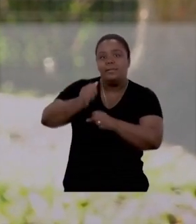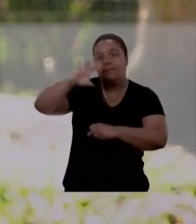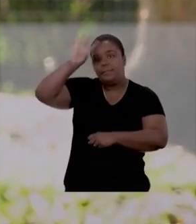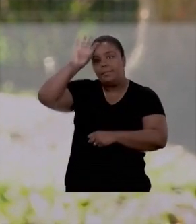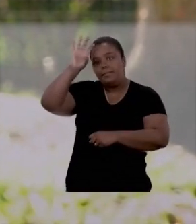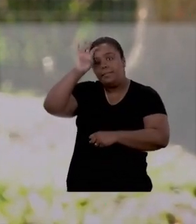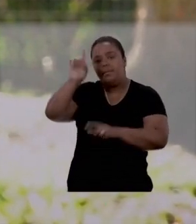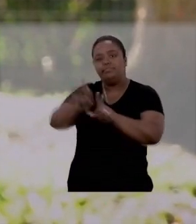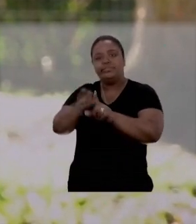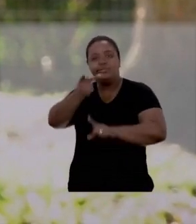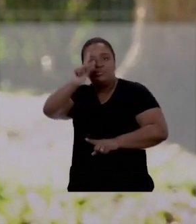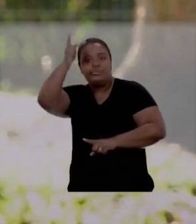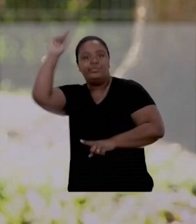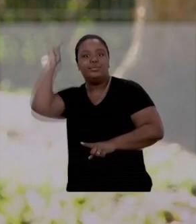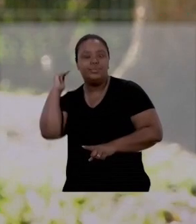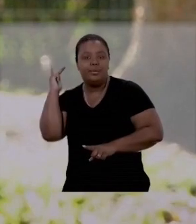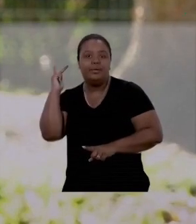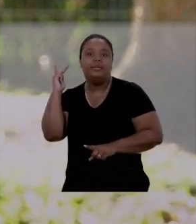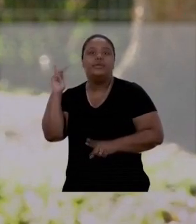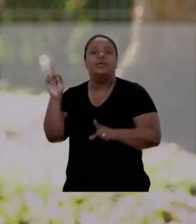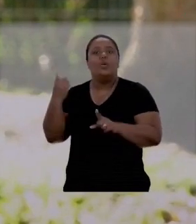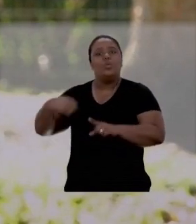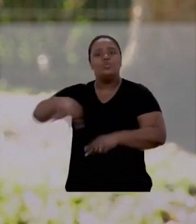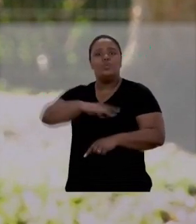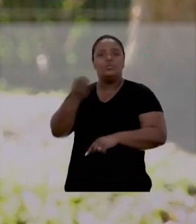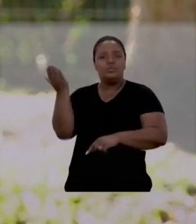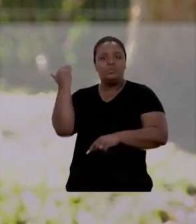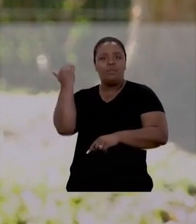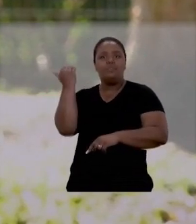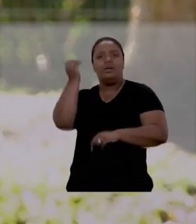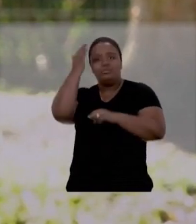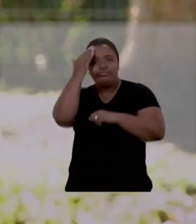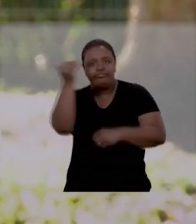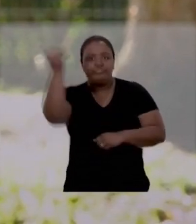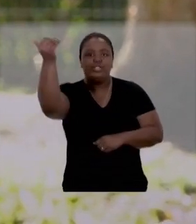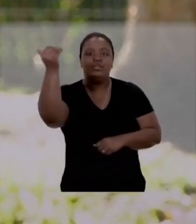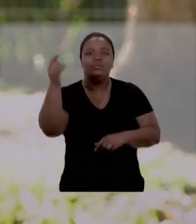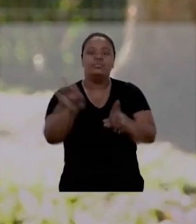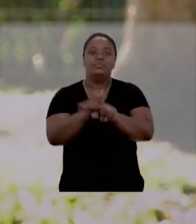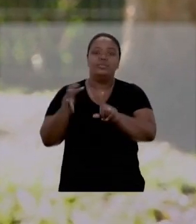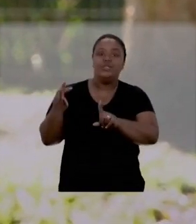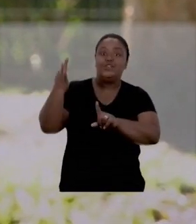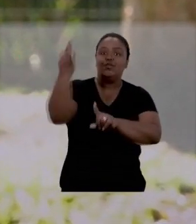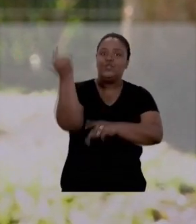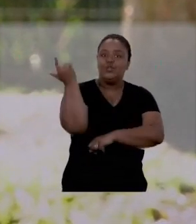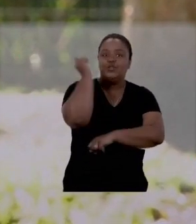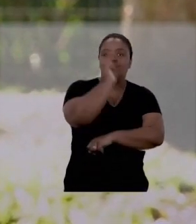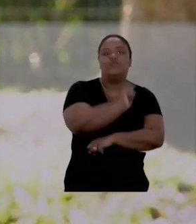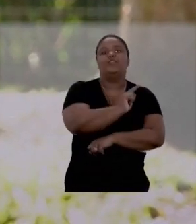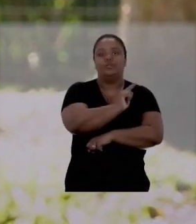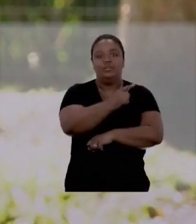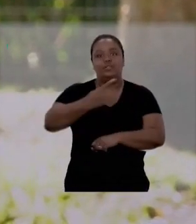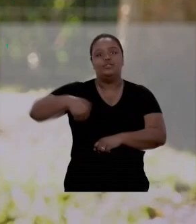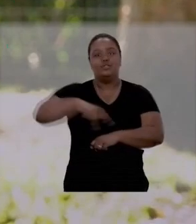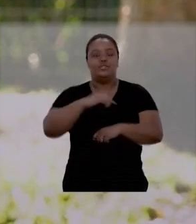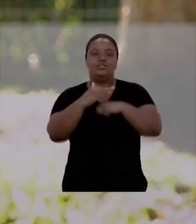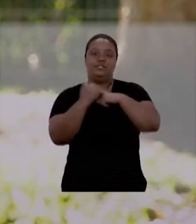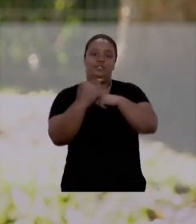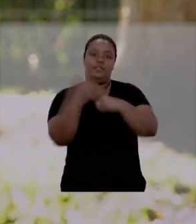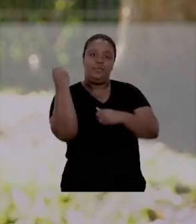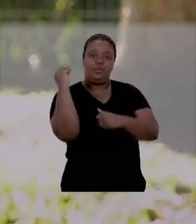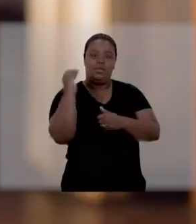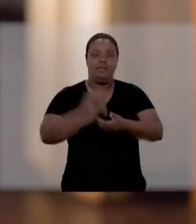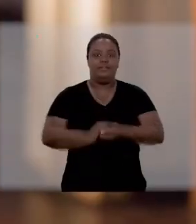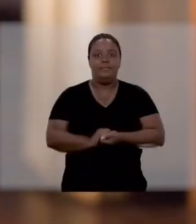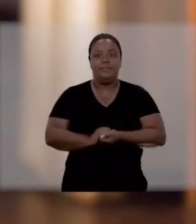a memória, a história, o nosso passado de glória e o futuro de vitória da nossa querida